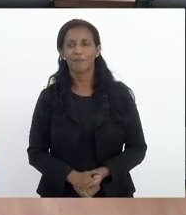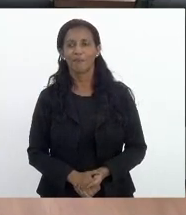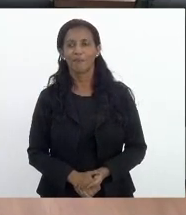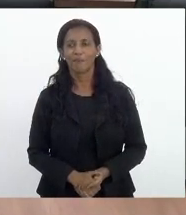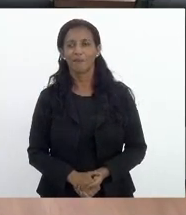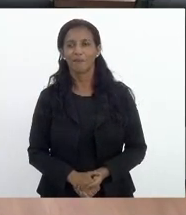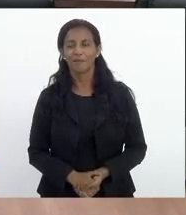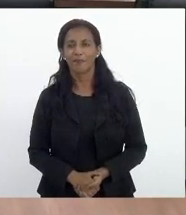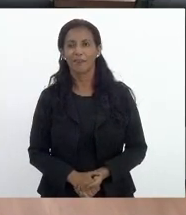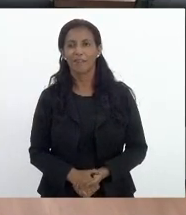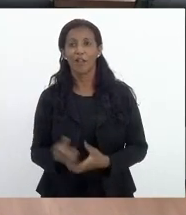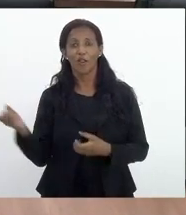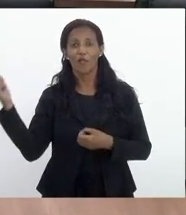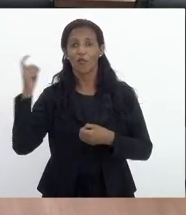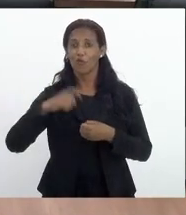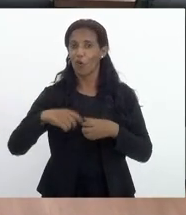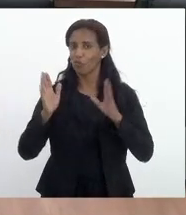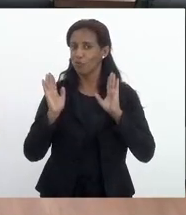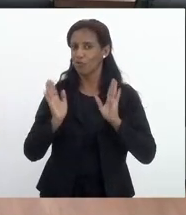volto já